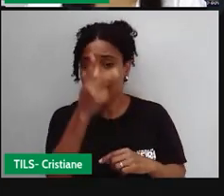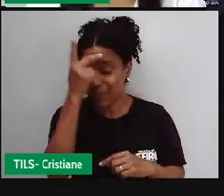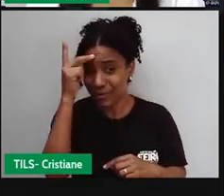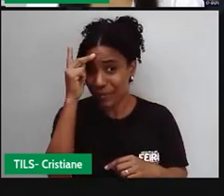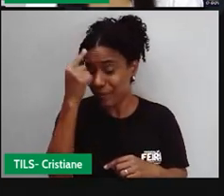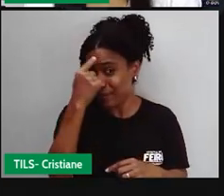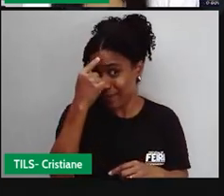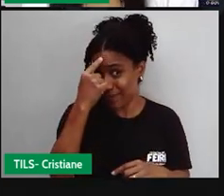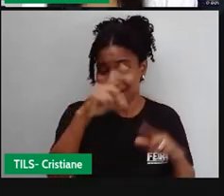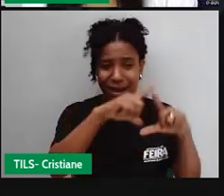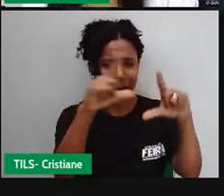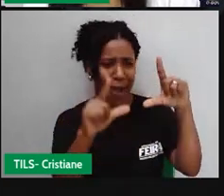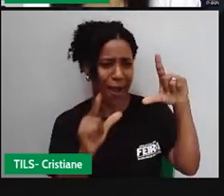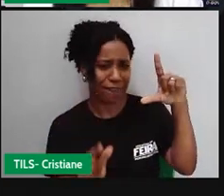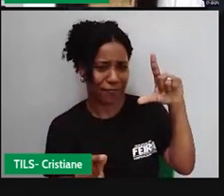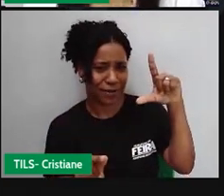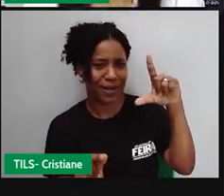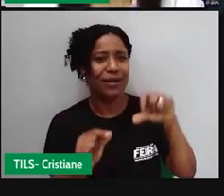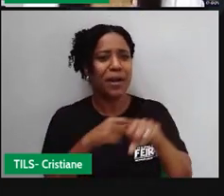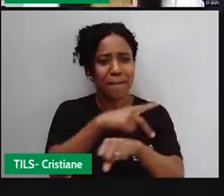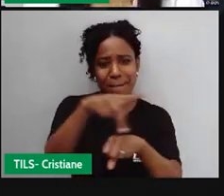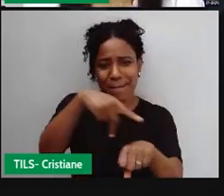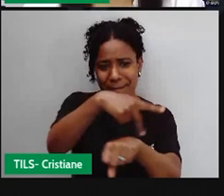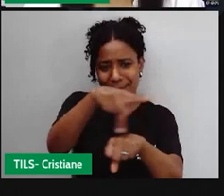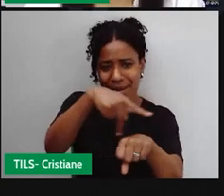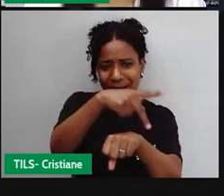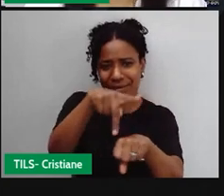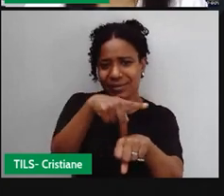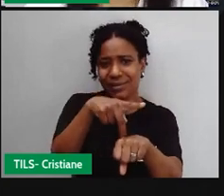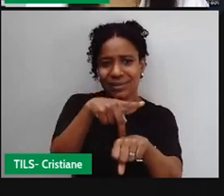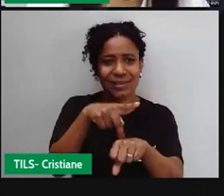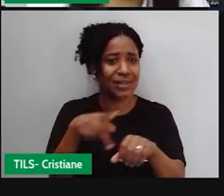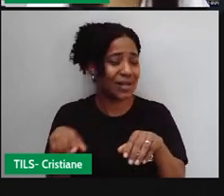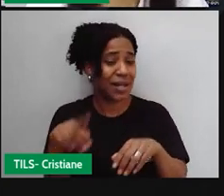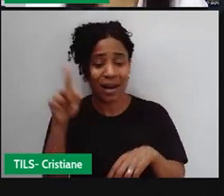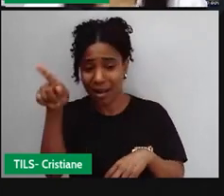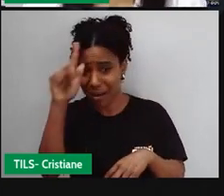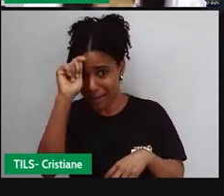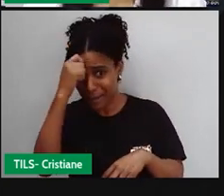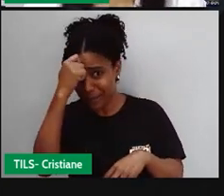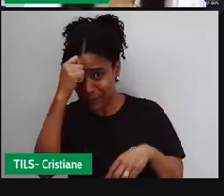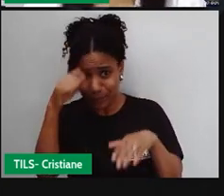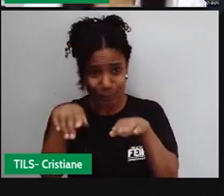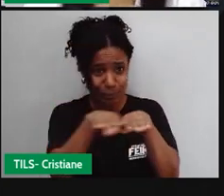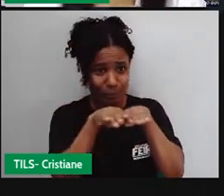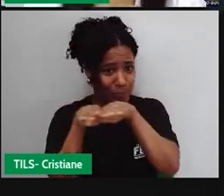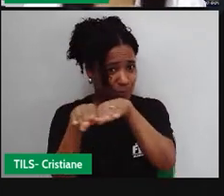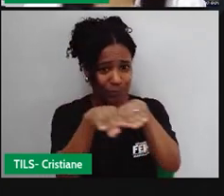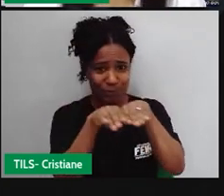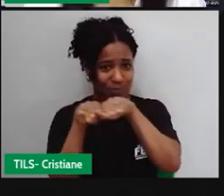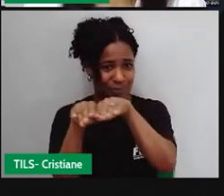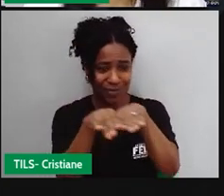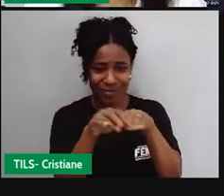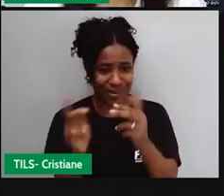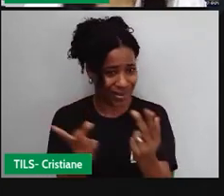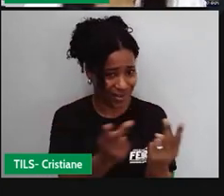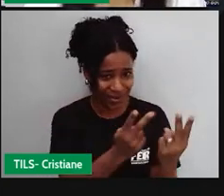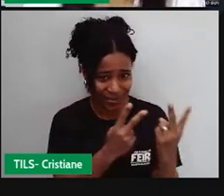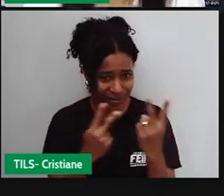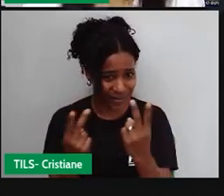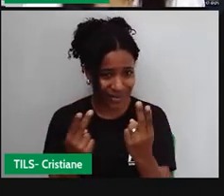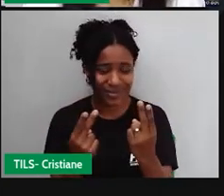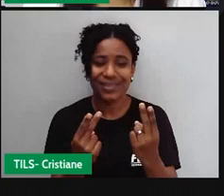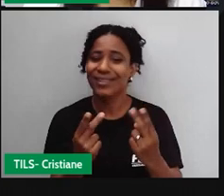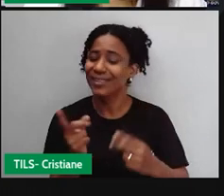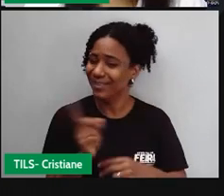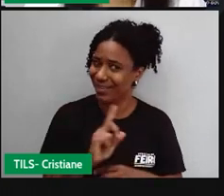que a África é só um país, que as pessoas da África são todas iguais, e a gente precisa entender que a África é